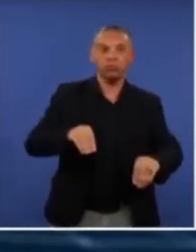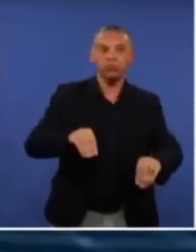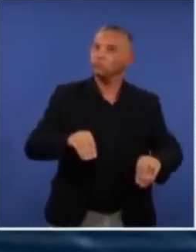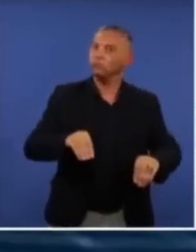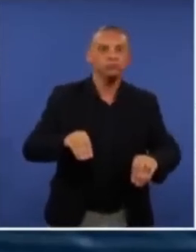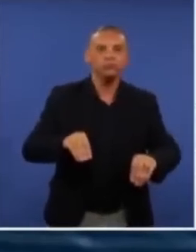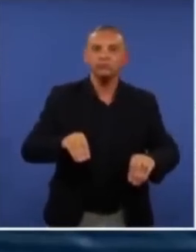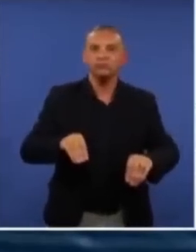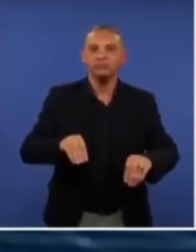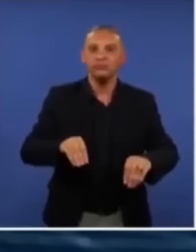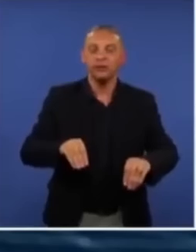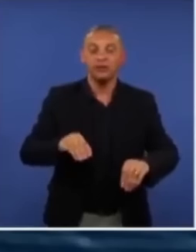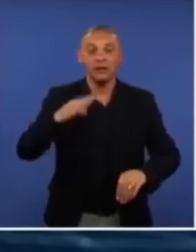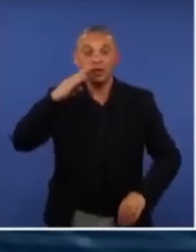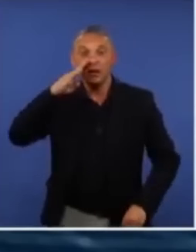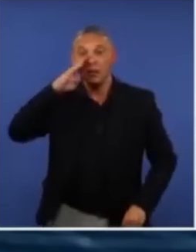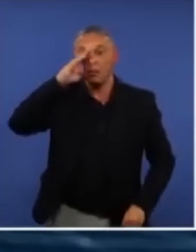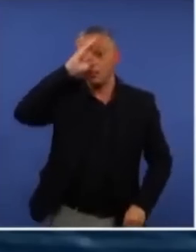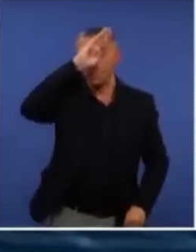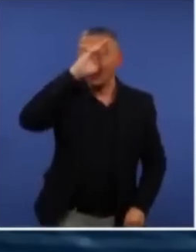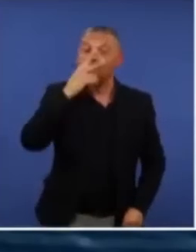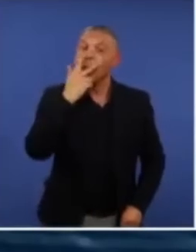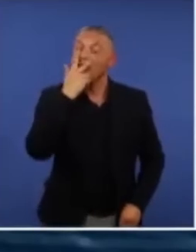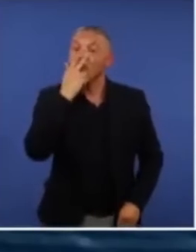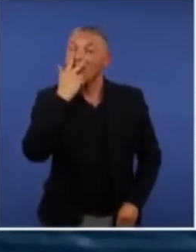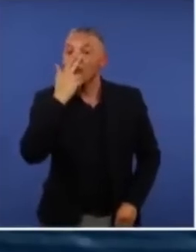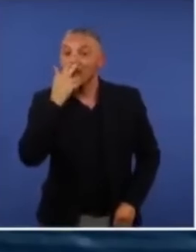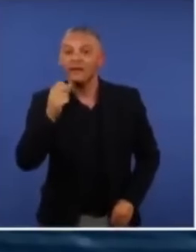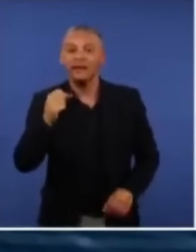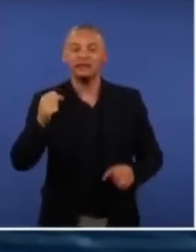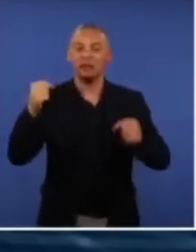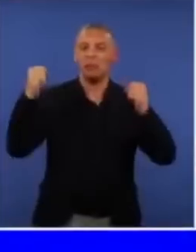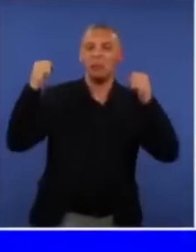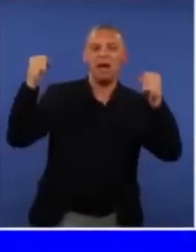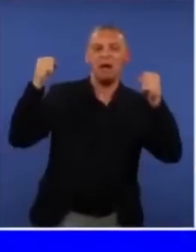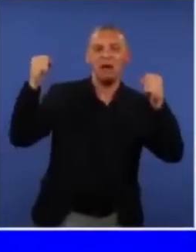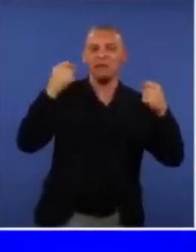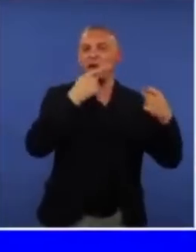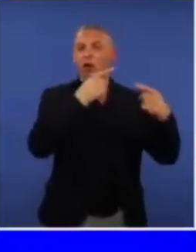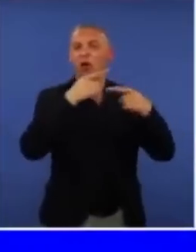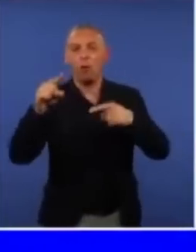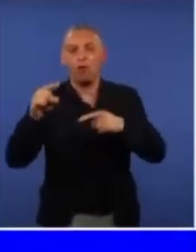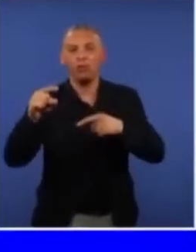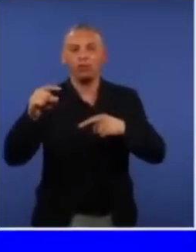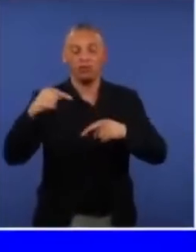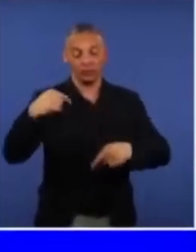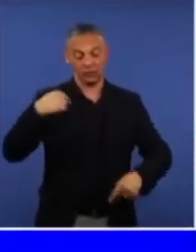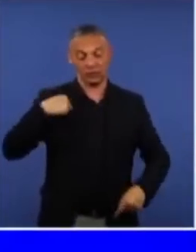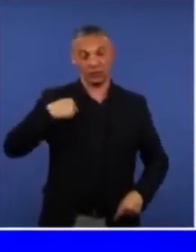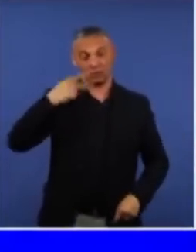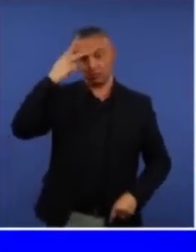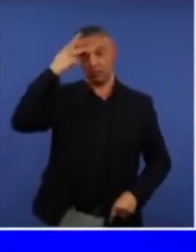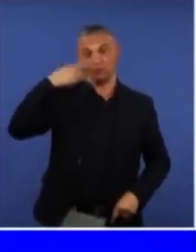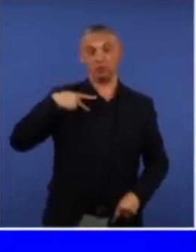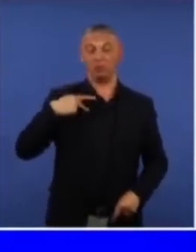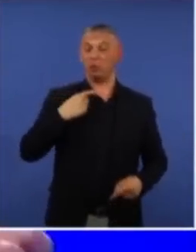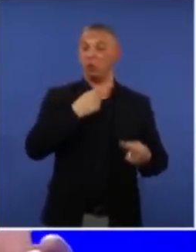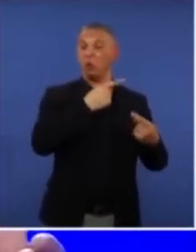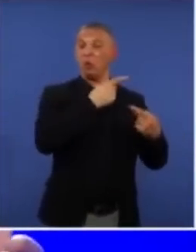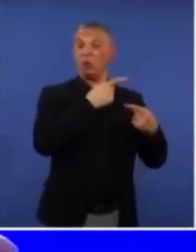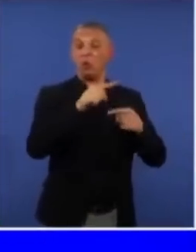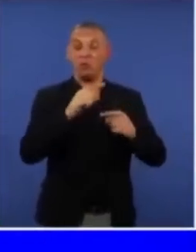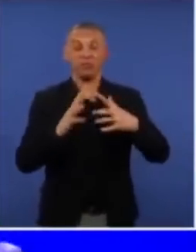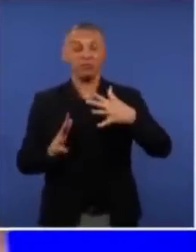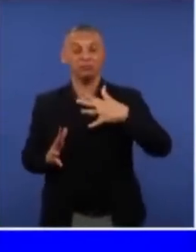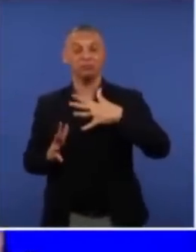foi um protesto absolutamente reconhecido, respeitosamente por mim, contra a devastadora